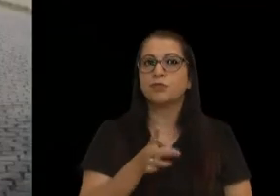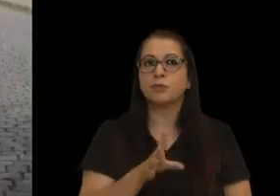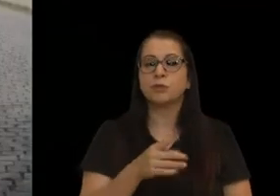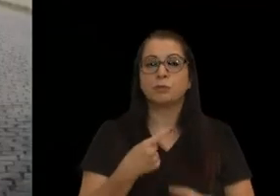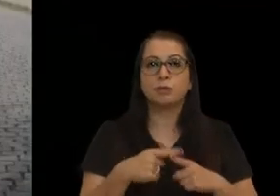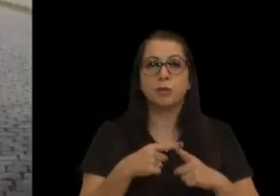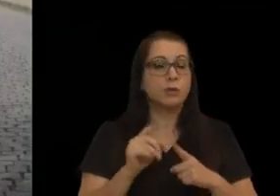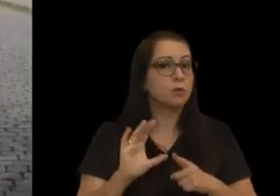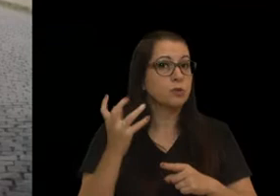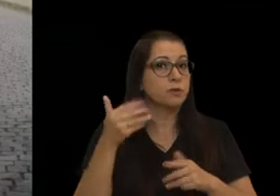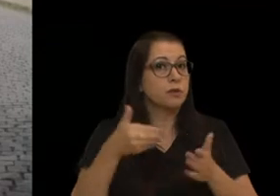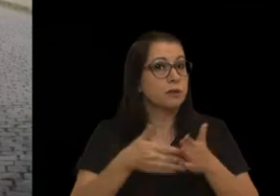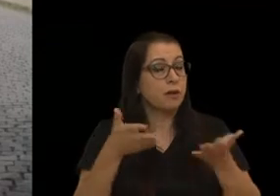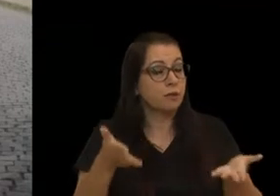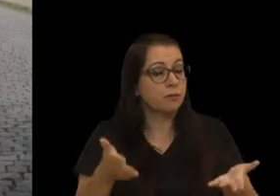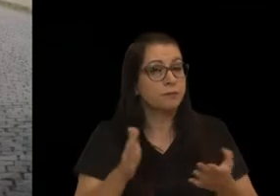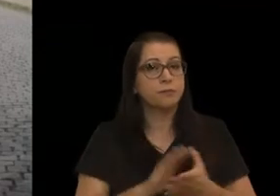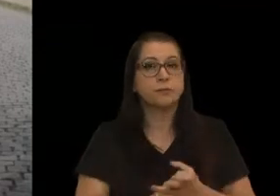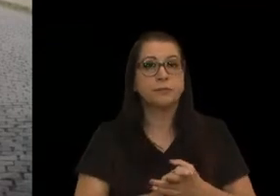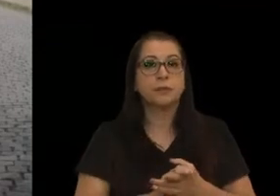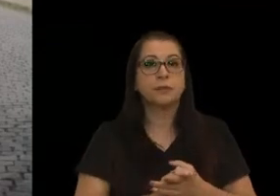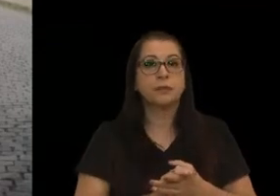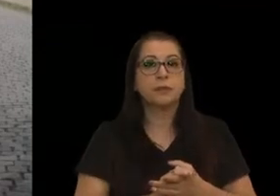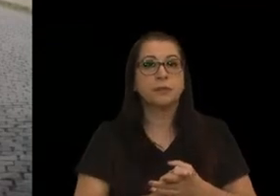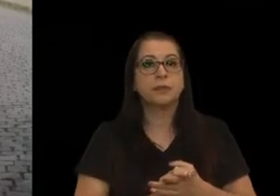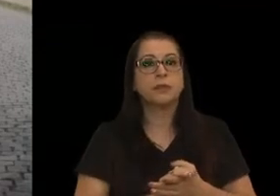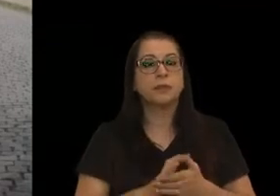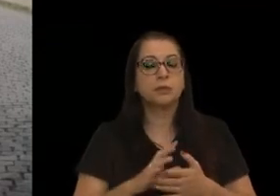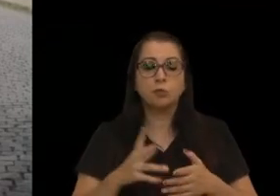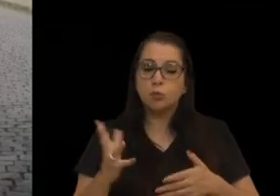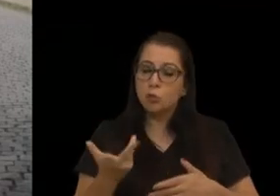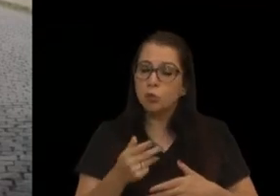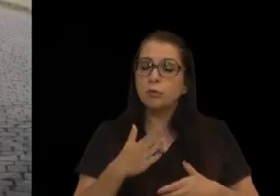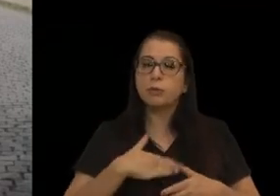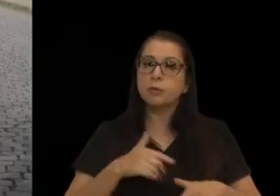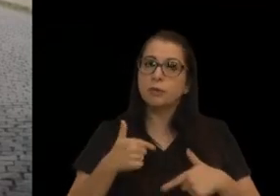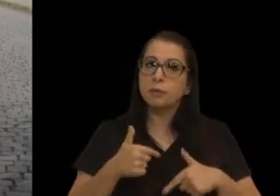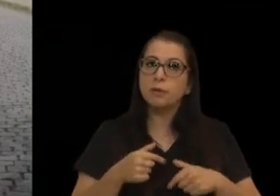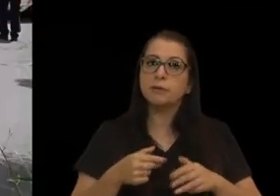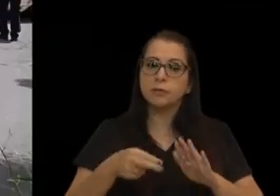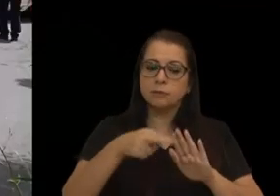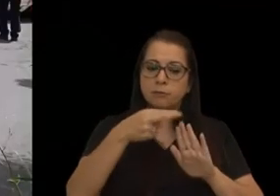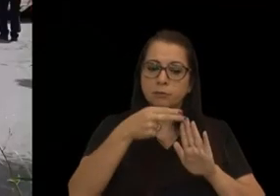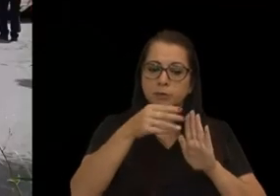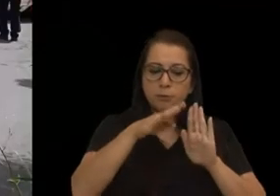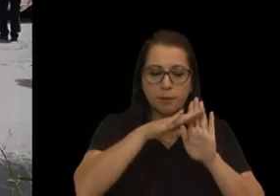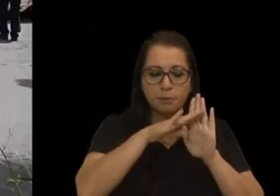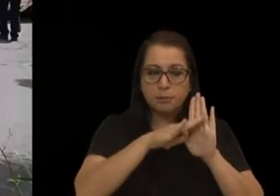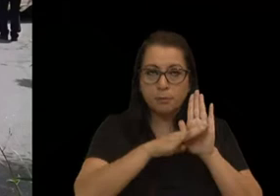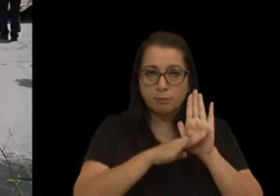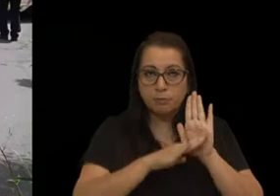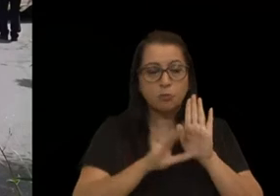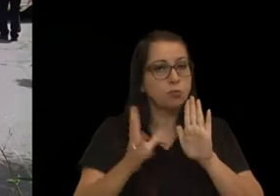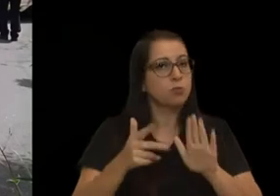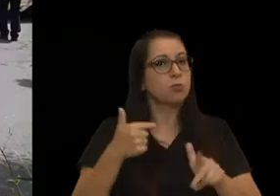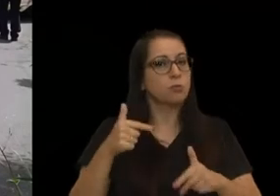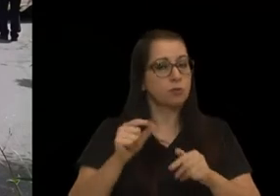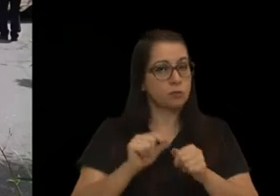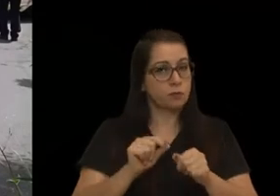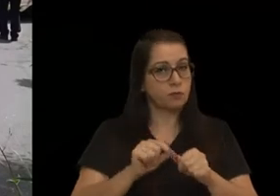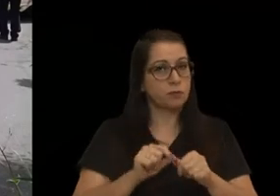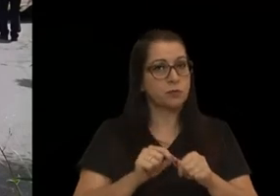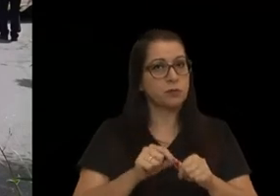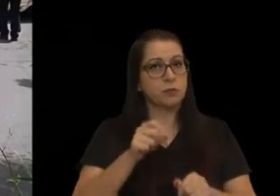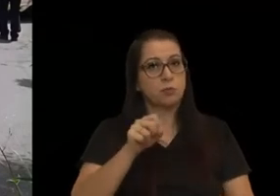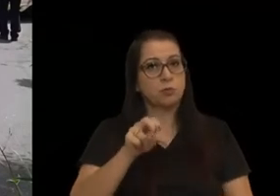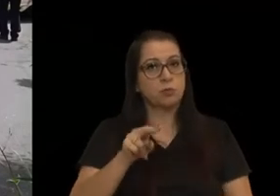porque não resolveram até agora, está aqui todo o meu trabalho, veio no requerimento, enfim, todo o trabalho que eu fiz como